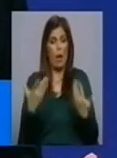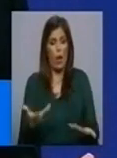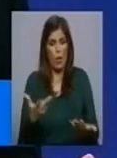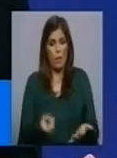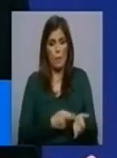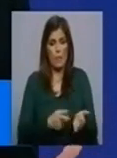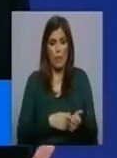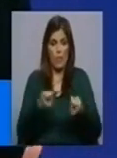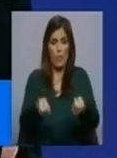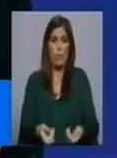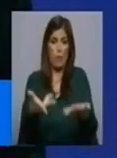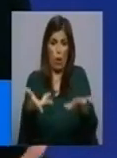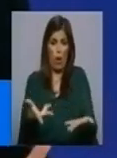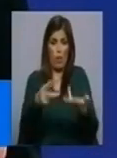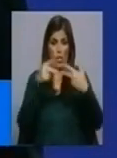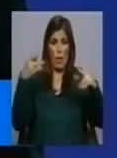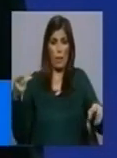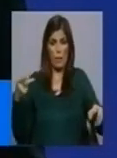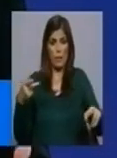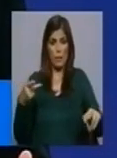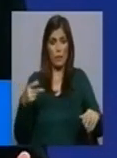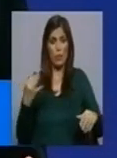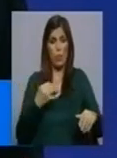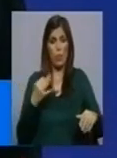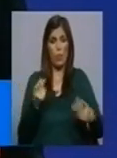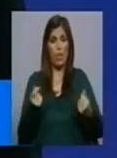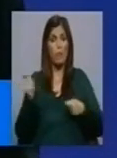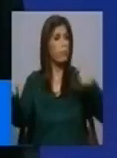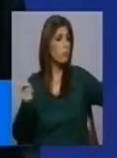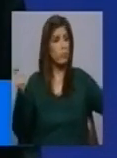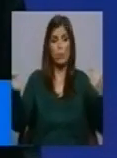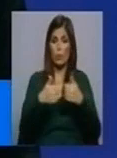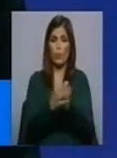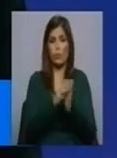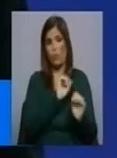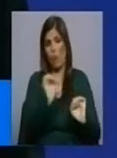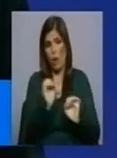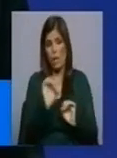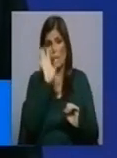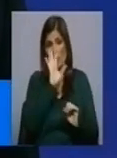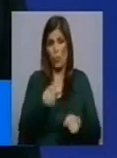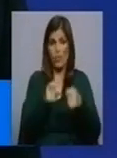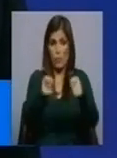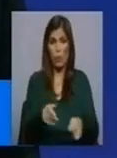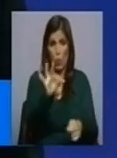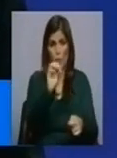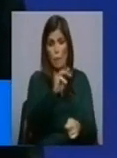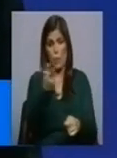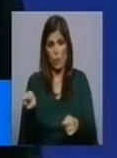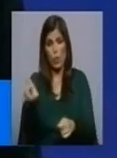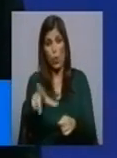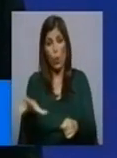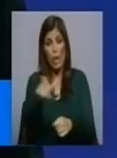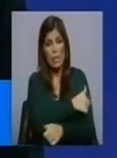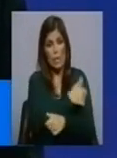precisamos de investimento, e os municípios, o município do Porto não tem dinheiro para todos os investimentos. Haver um investimento de 40 milhões, ainda por cima naquela zona da cidade, é